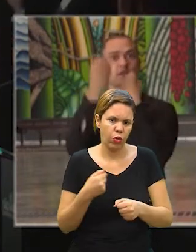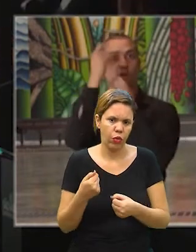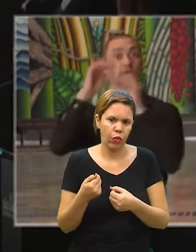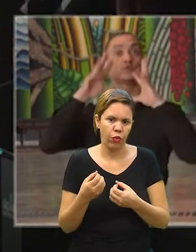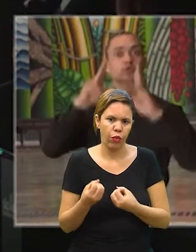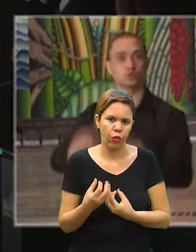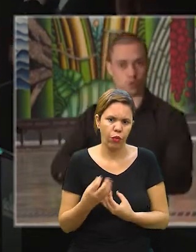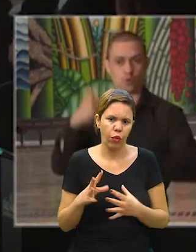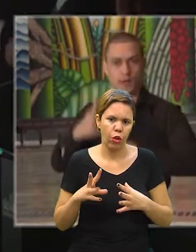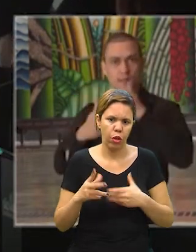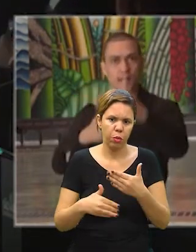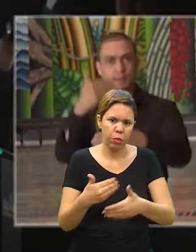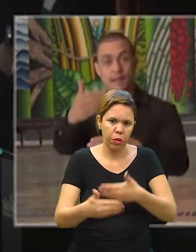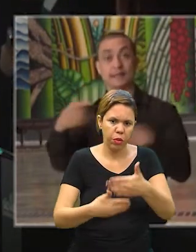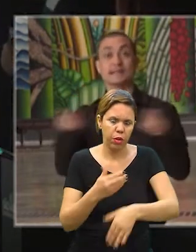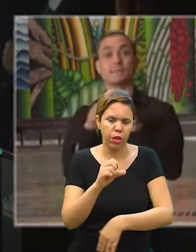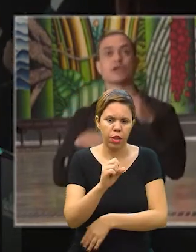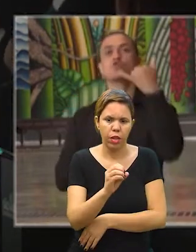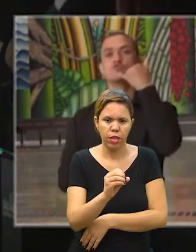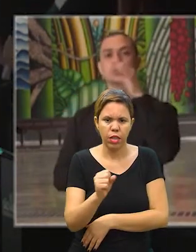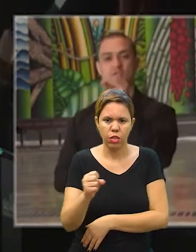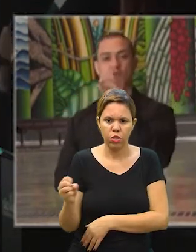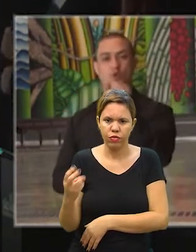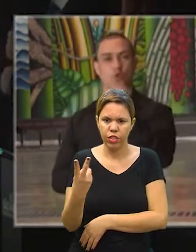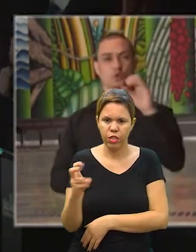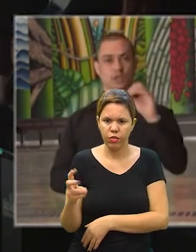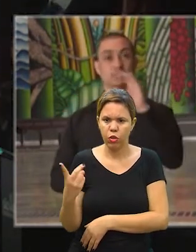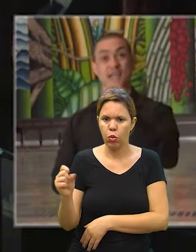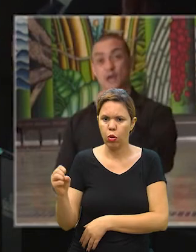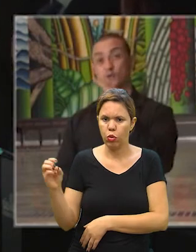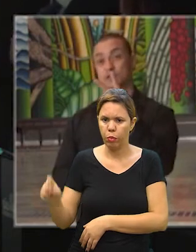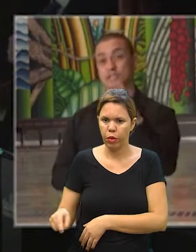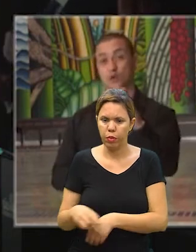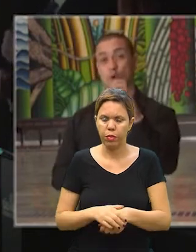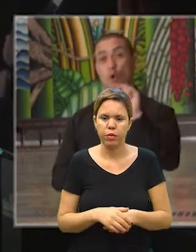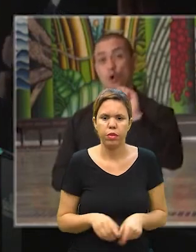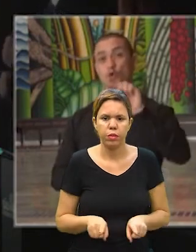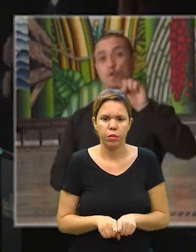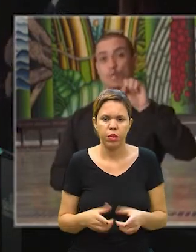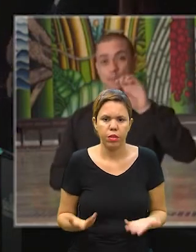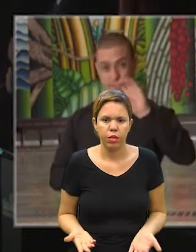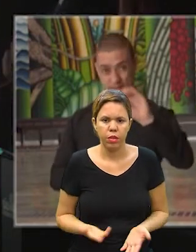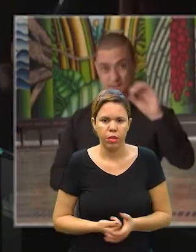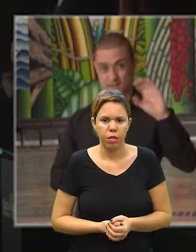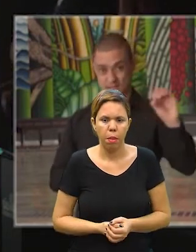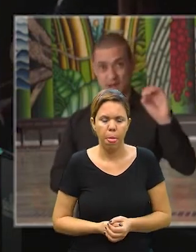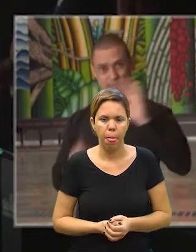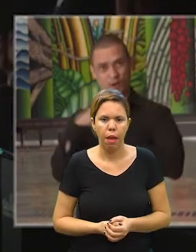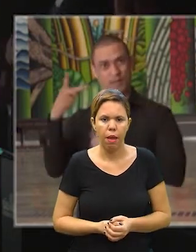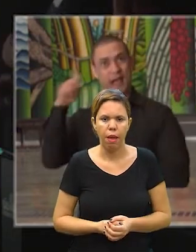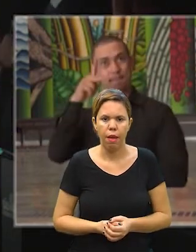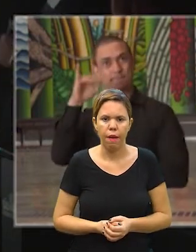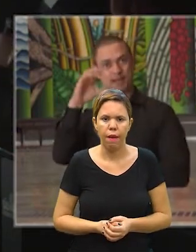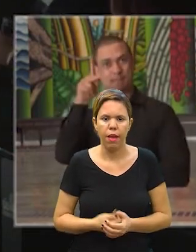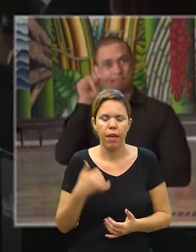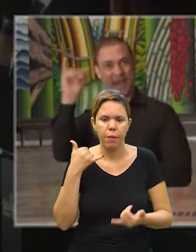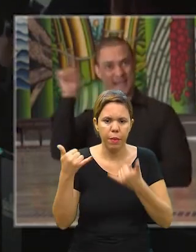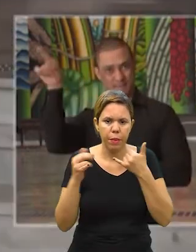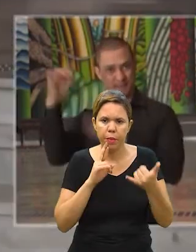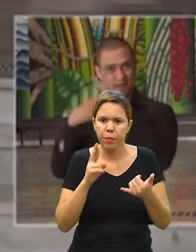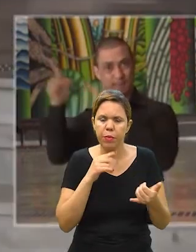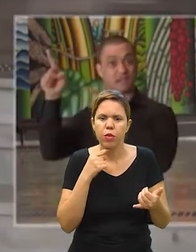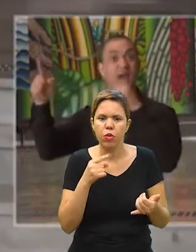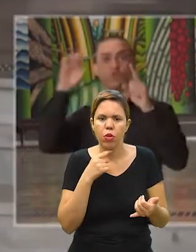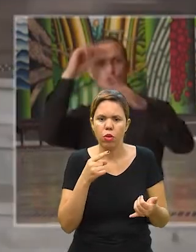informações sobre esse passo a passo. Temos o 0800 025 8000, que é o próprio 0800 da PicPay, que estará respondendo